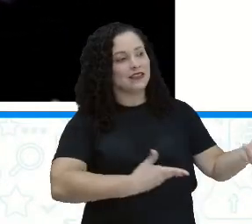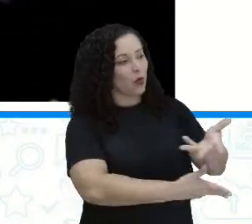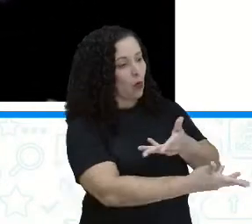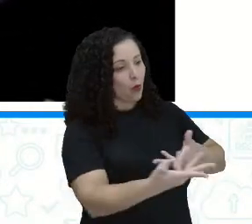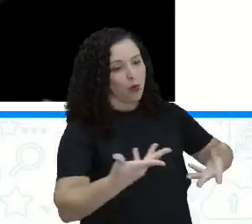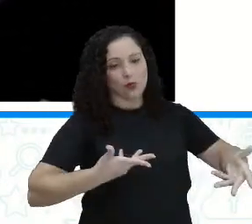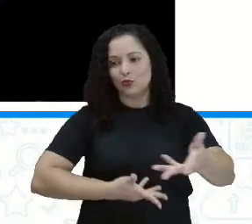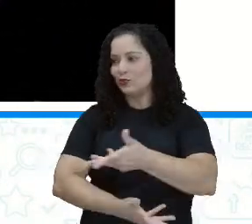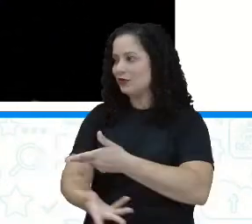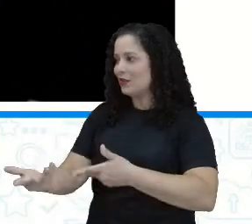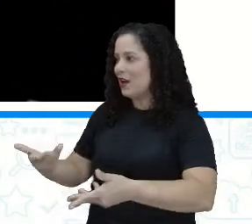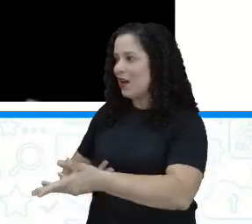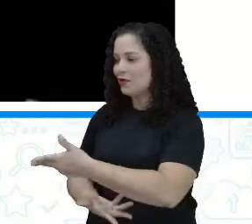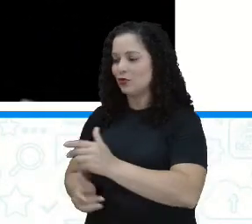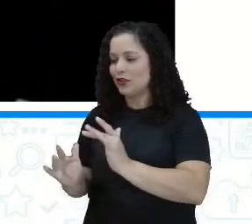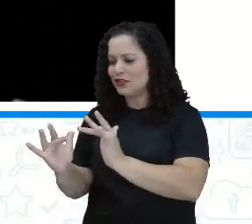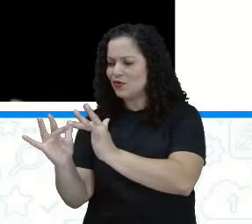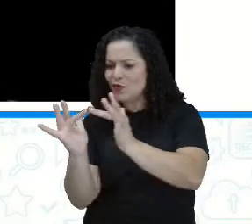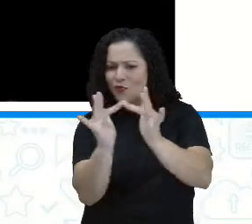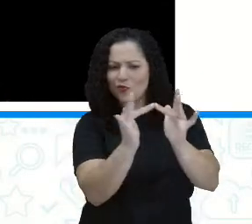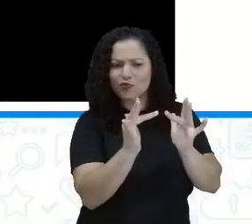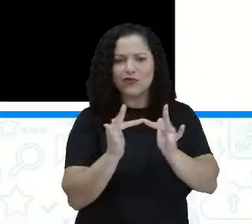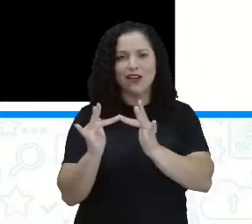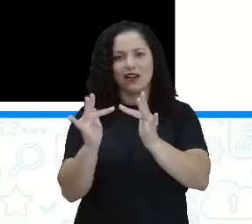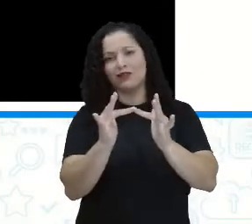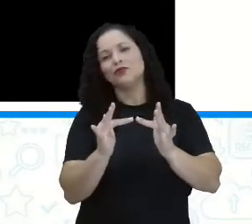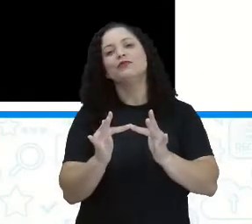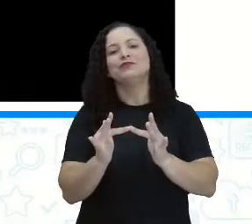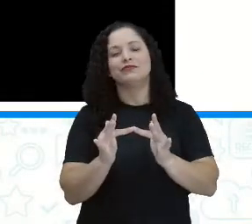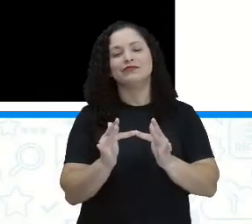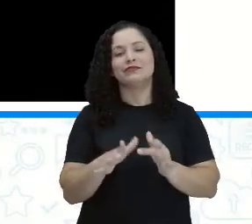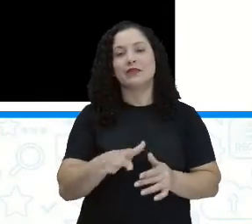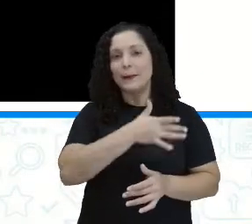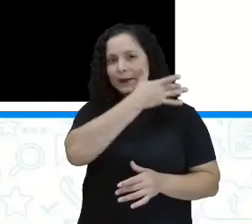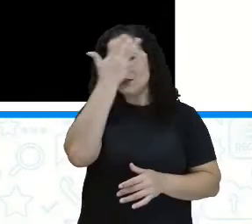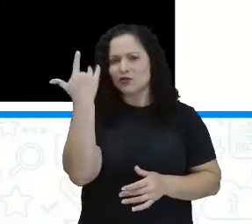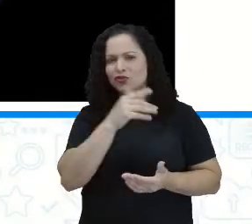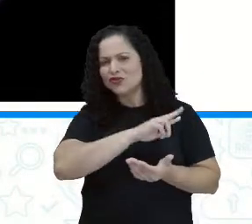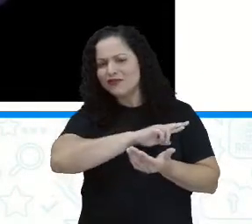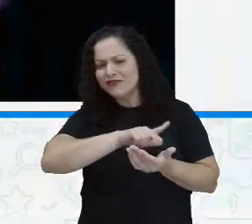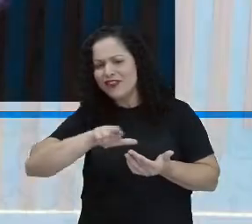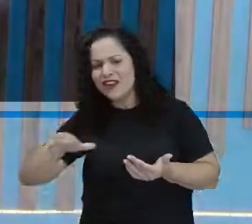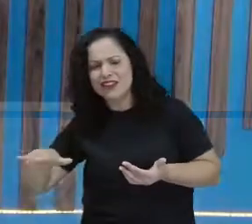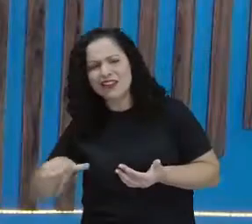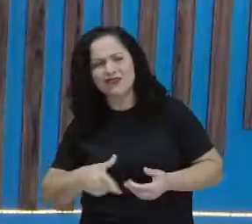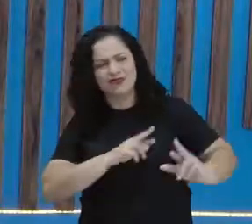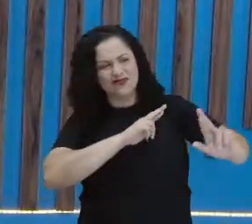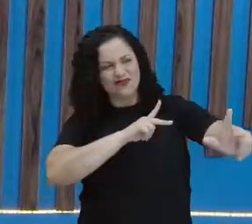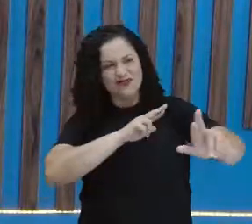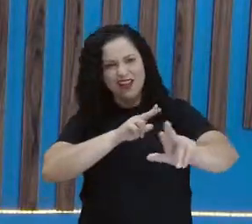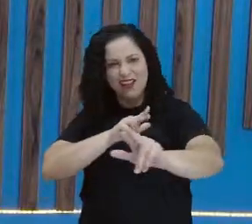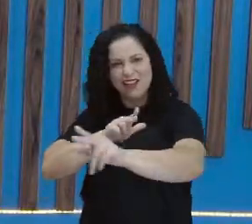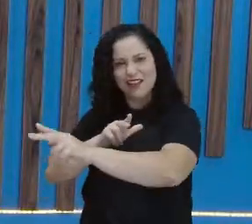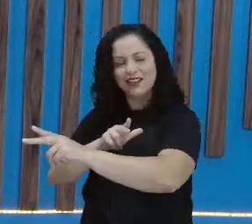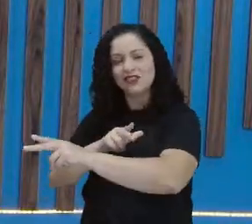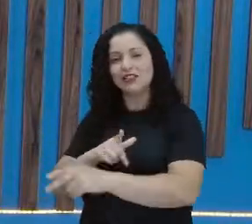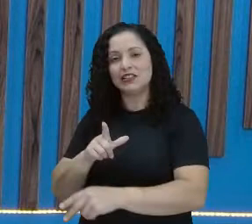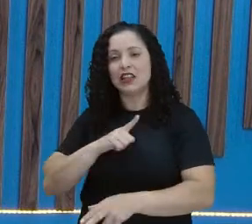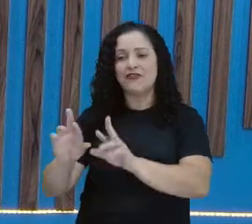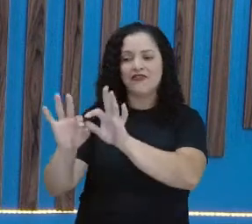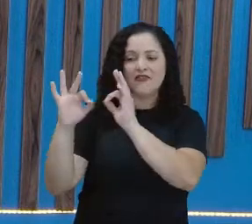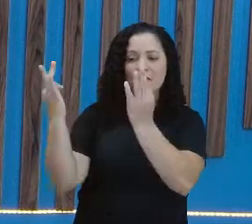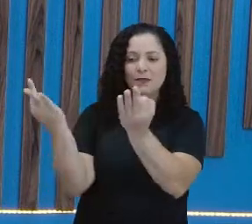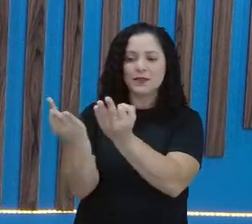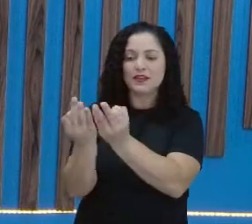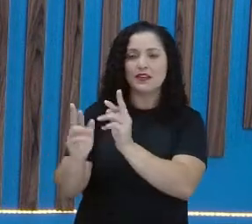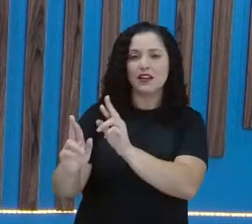convívio com outras pessoas que são diferentes. Antes da gente tem outras famílias